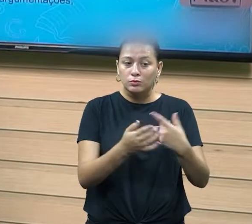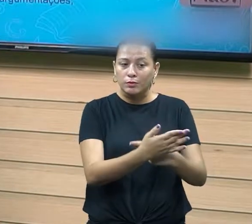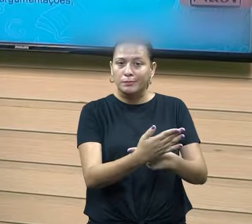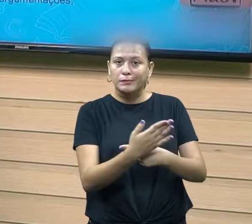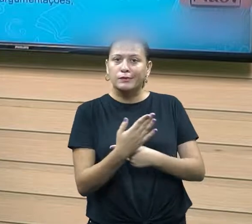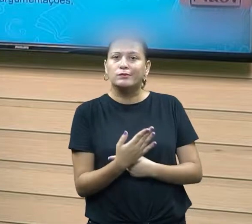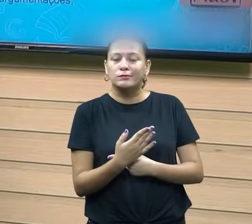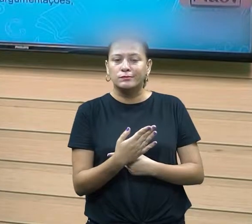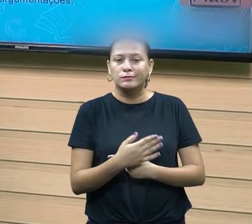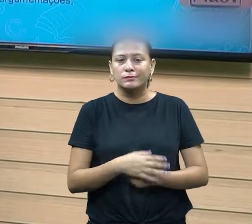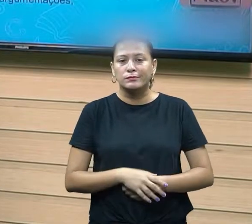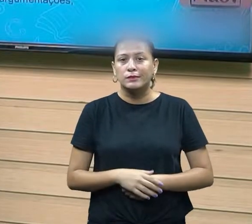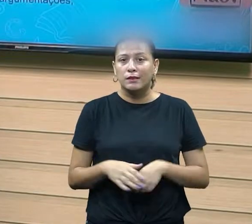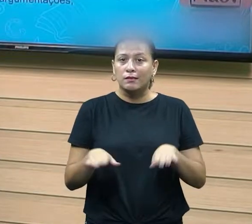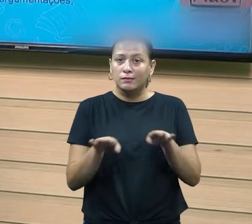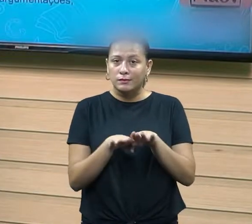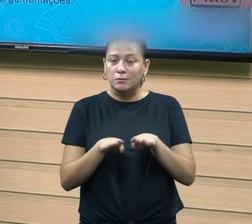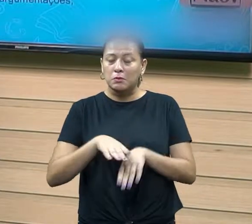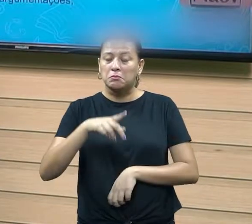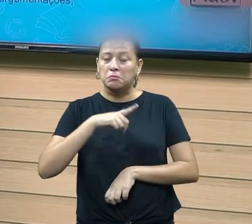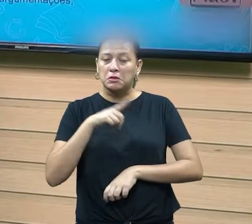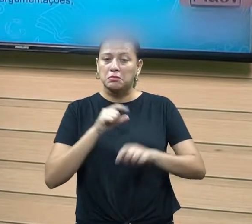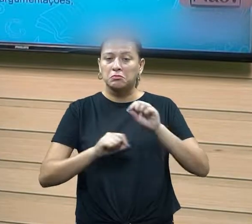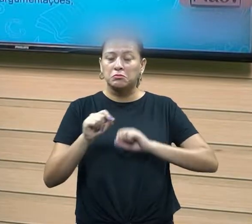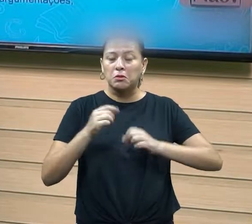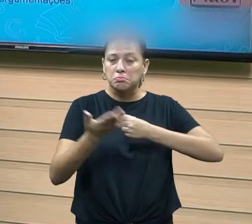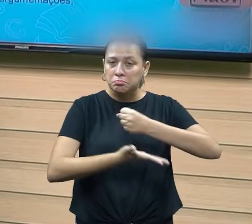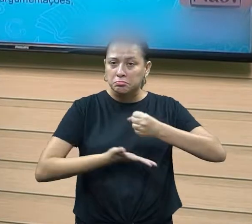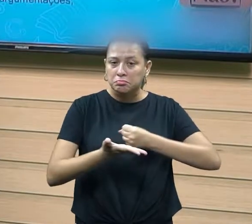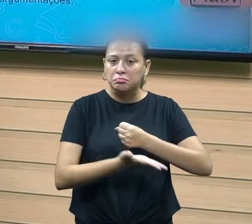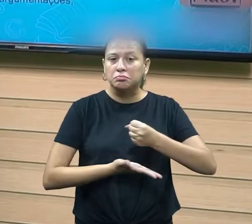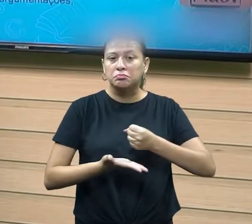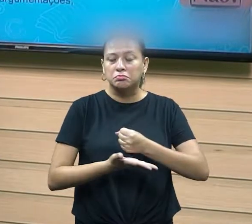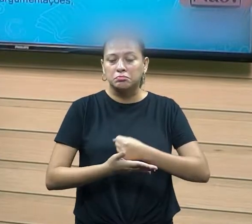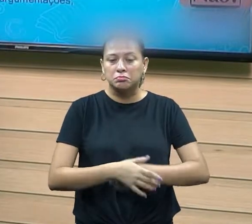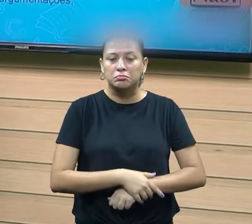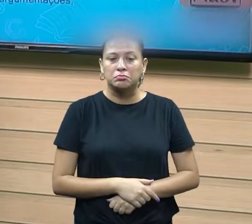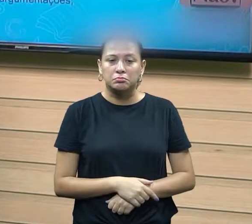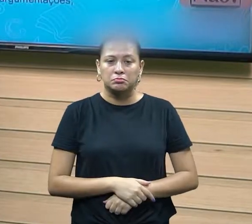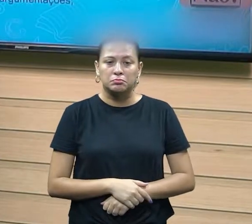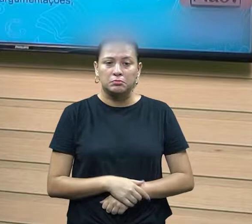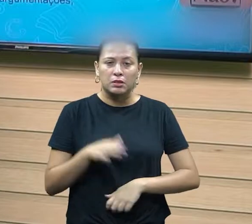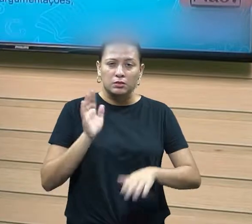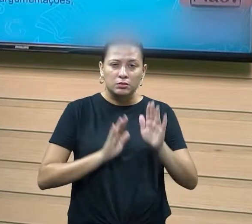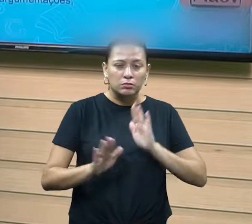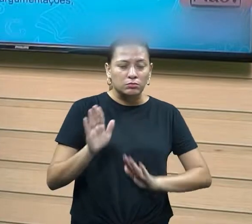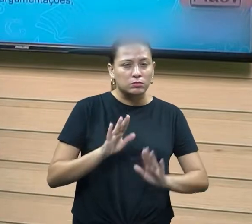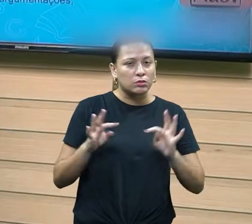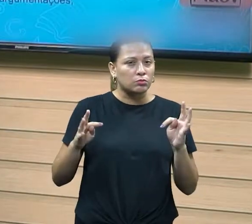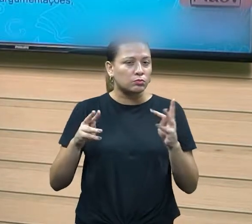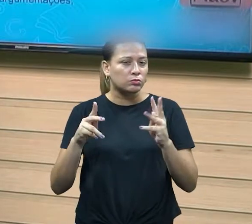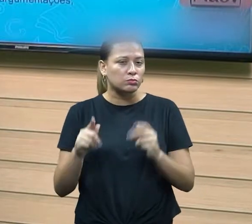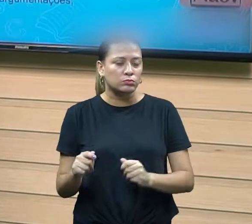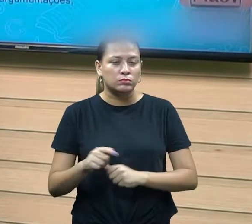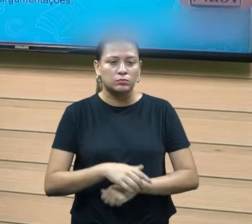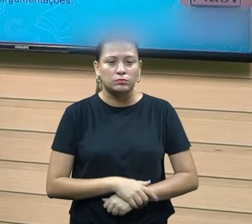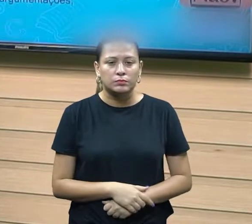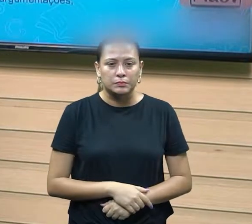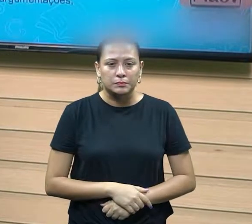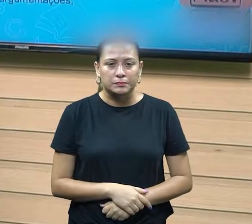respaldo, porque hoje em dia tem muito cuidado em tudo que a gente está se envolvendo para trazer